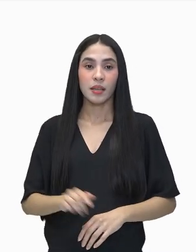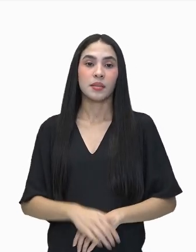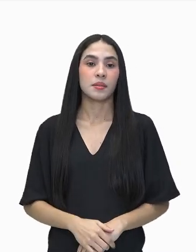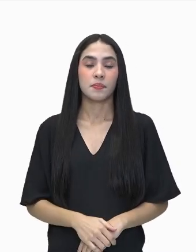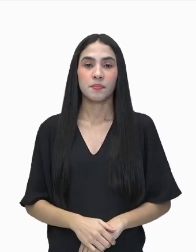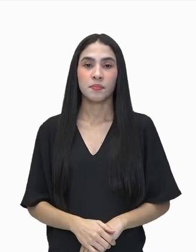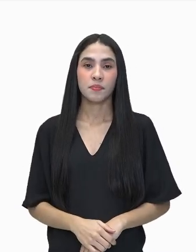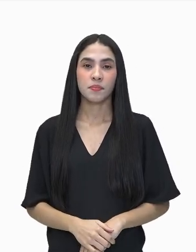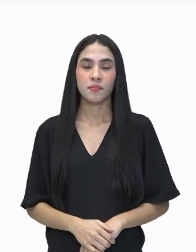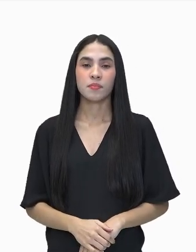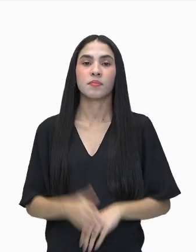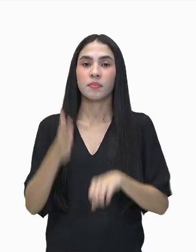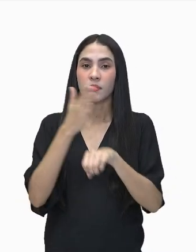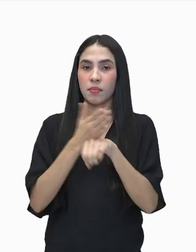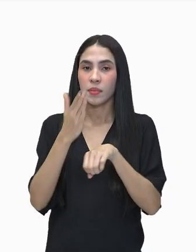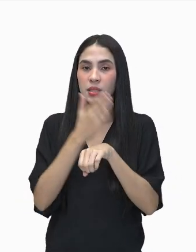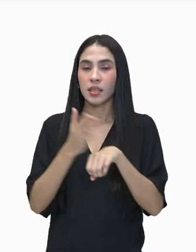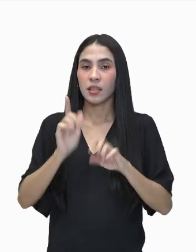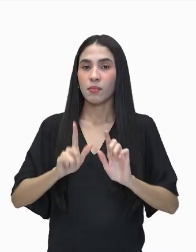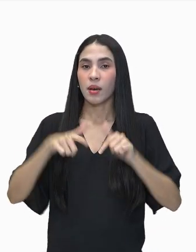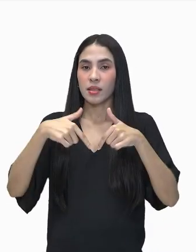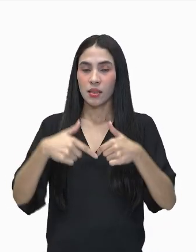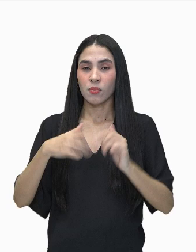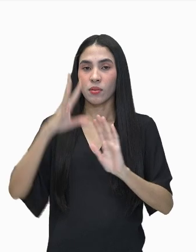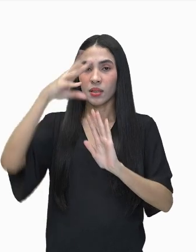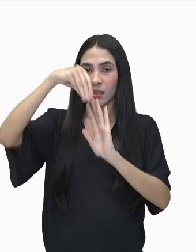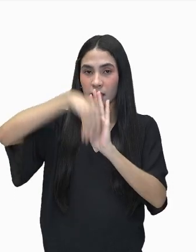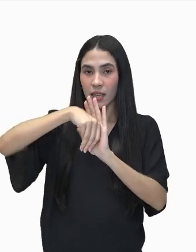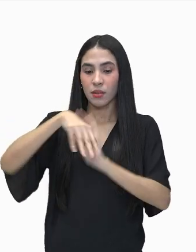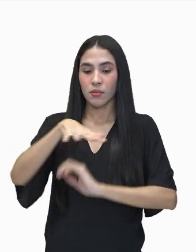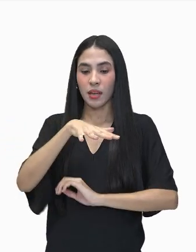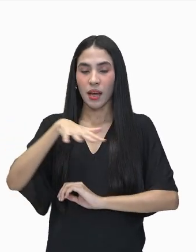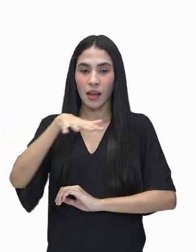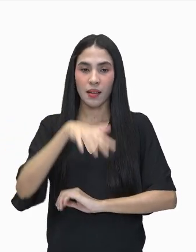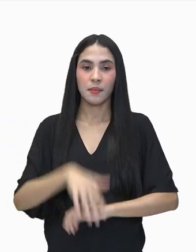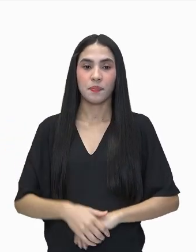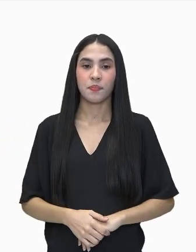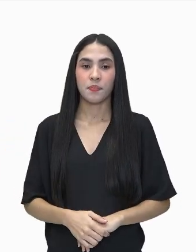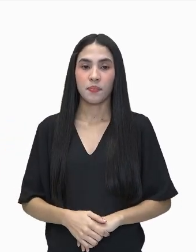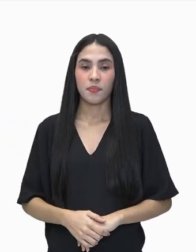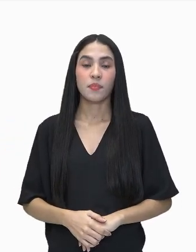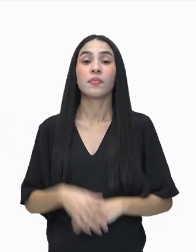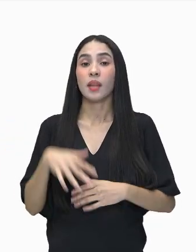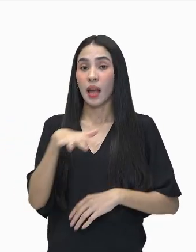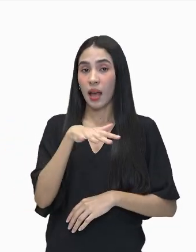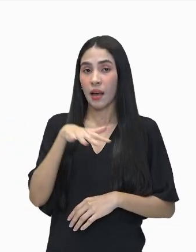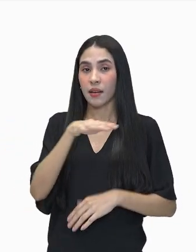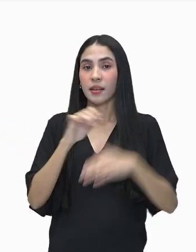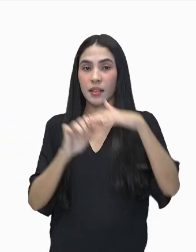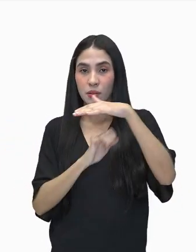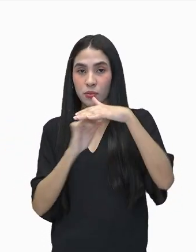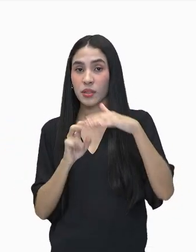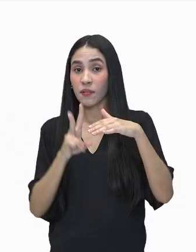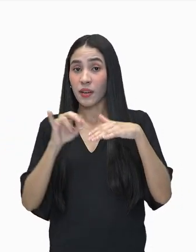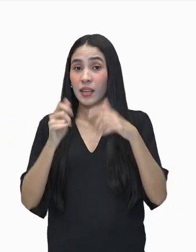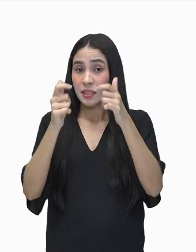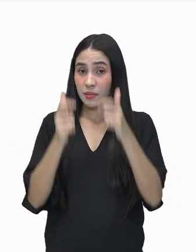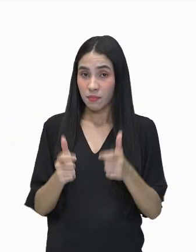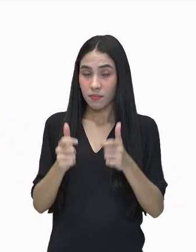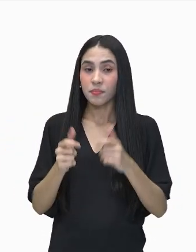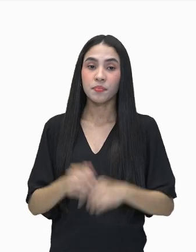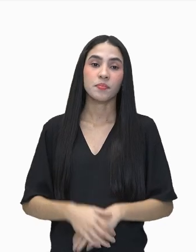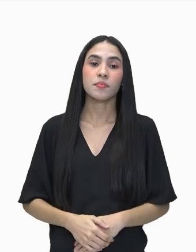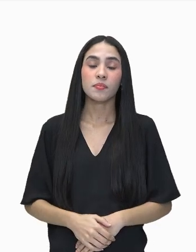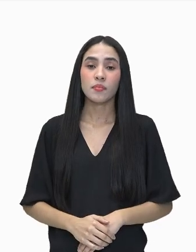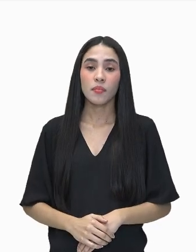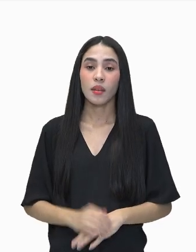são praticadas lá naqueles lugares. onde a indústria vai se instalar. Então, nós estamos